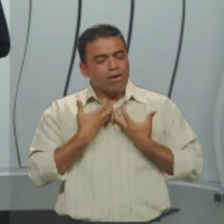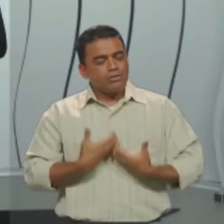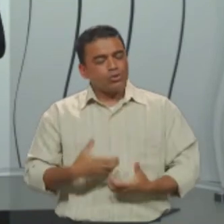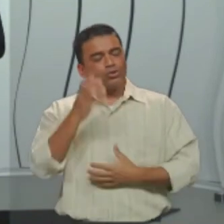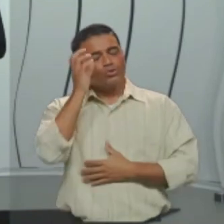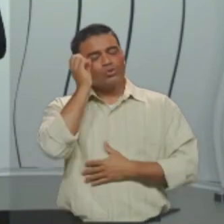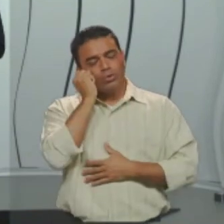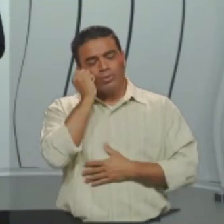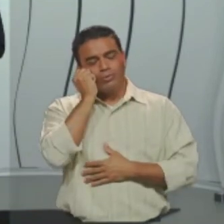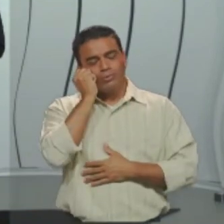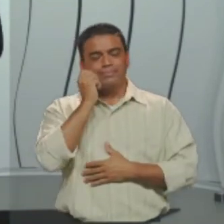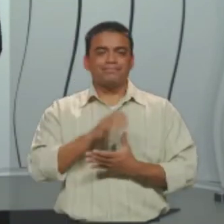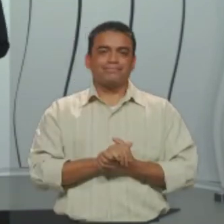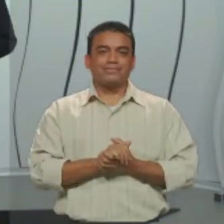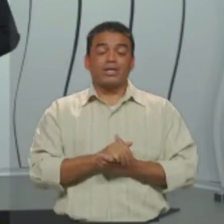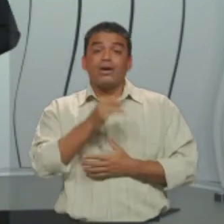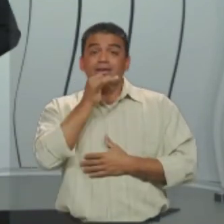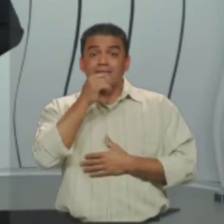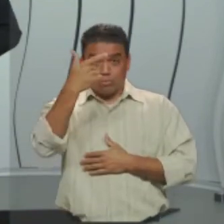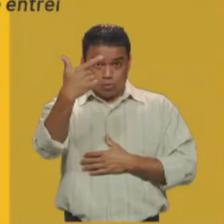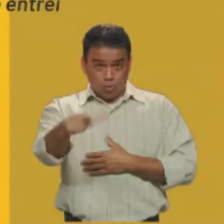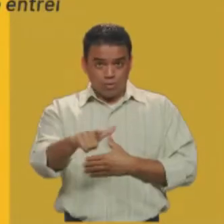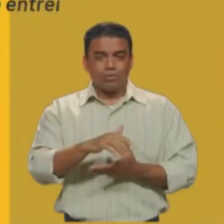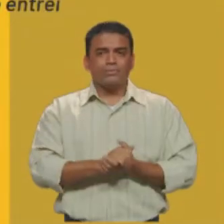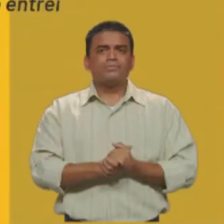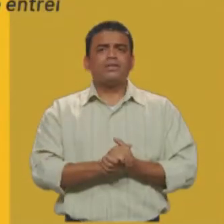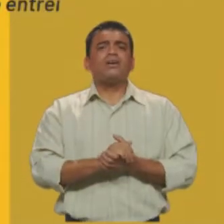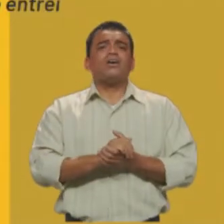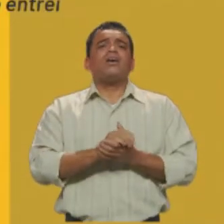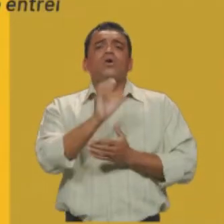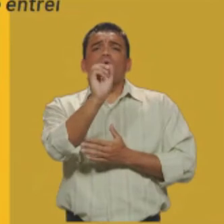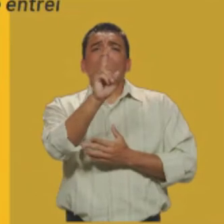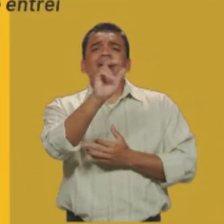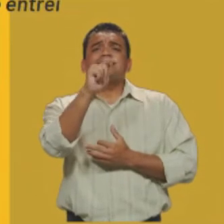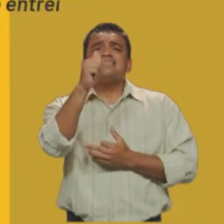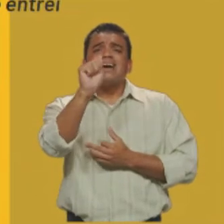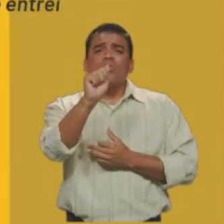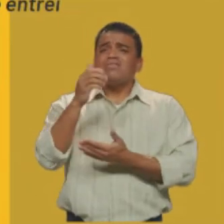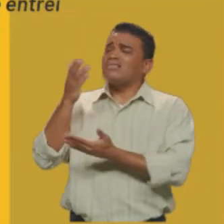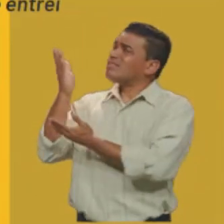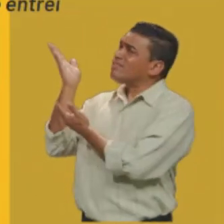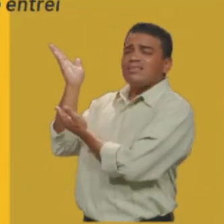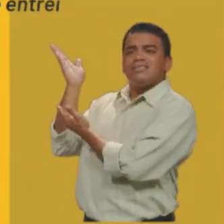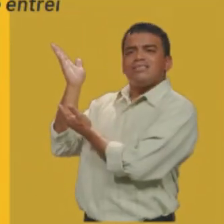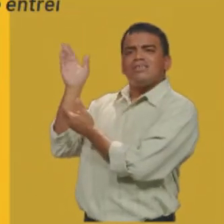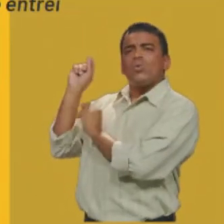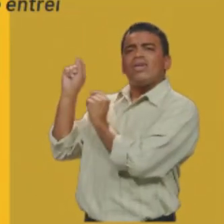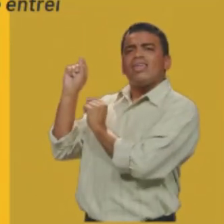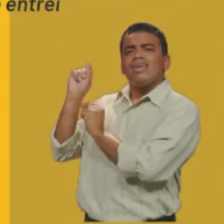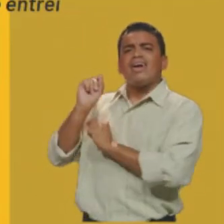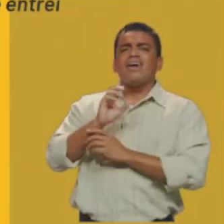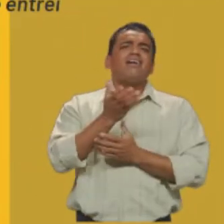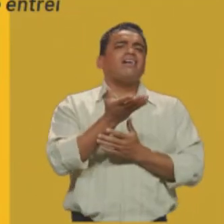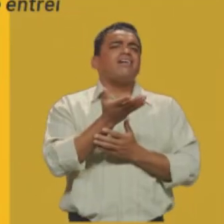exemplo. Orações coordenadas sintéticas. Mas vamos entender o que é síndeto primeiro.